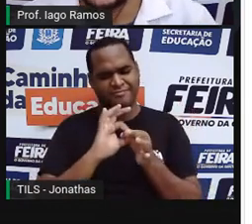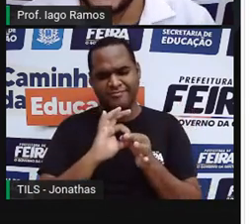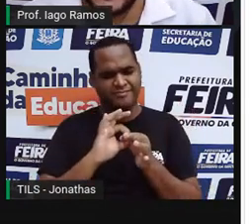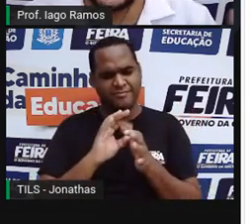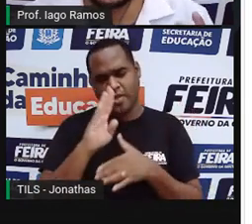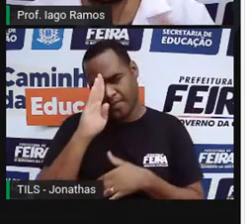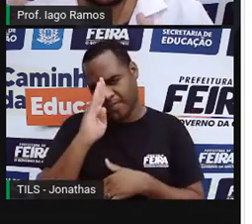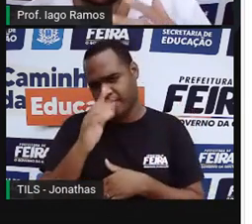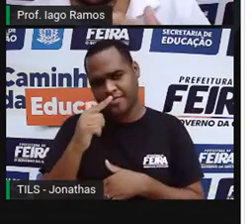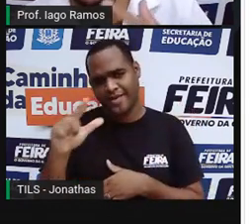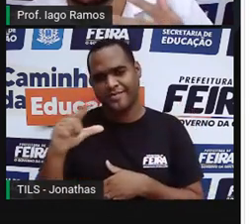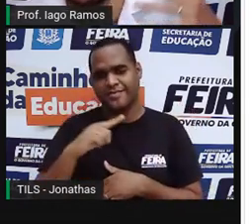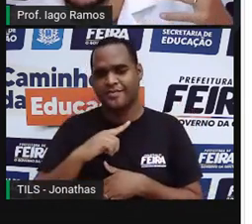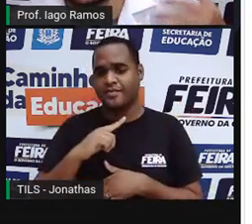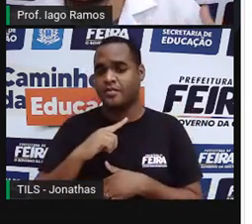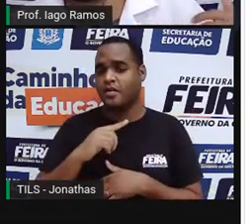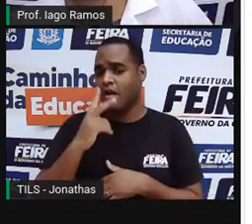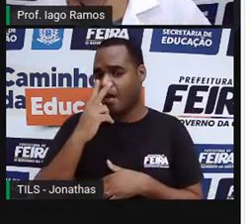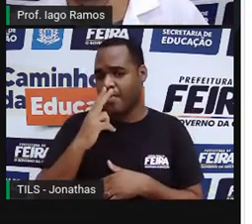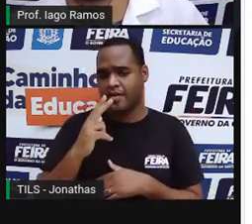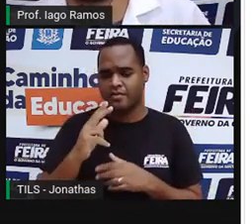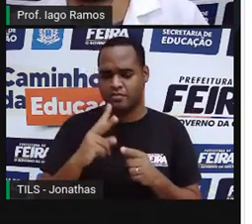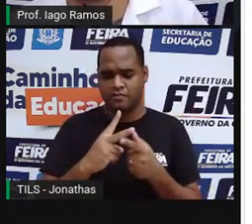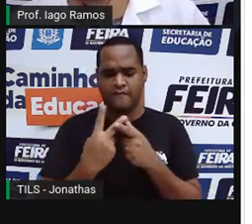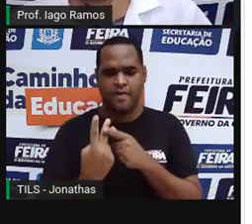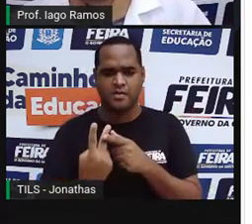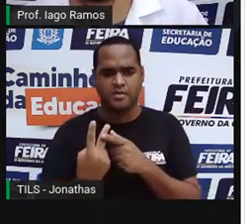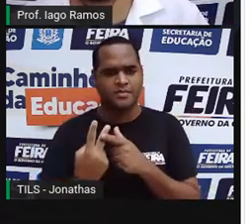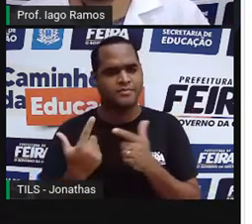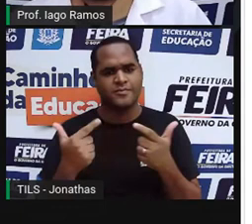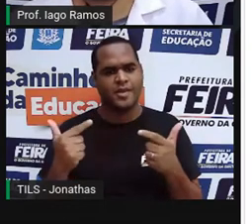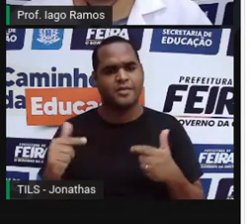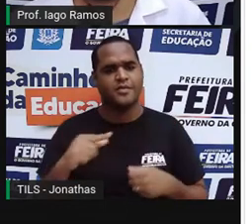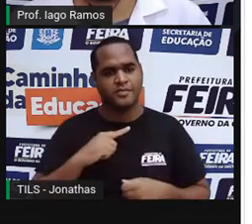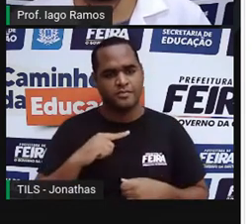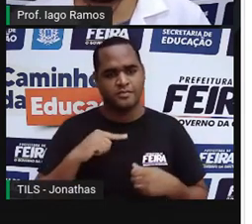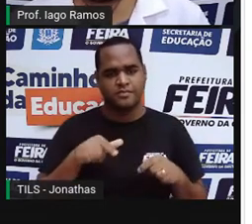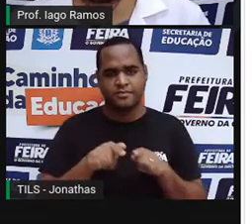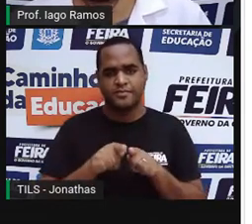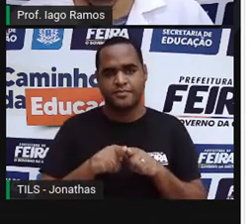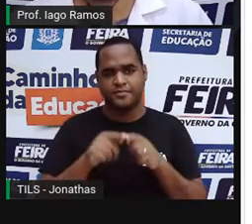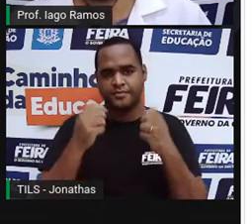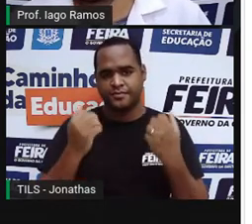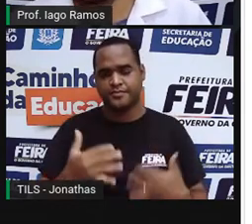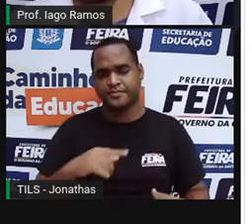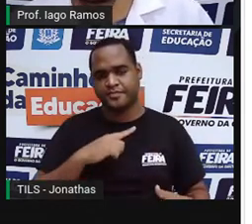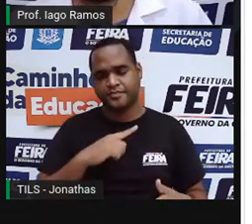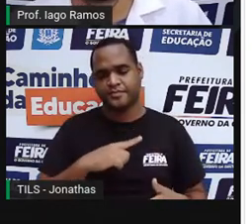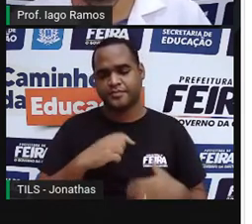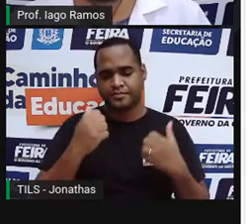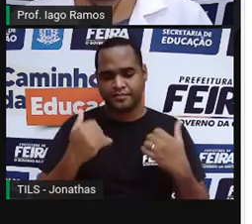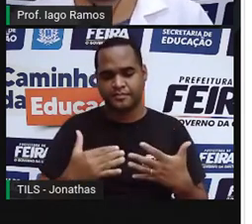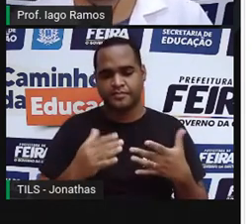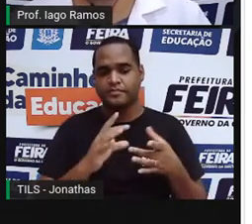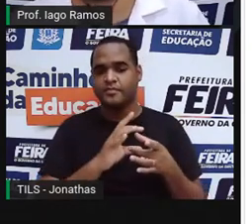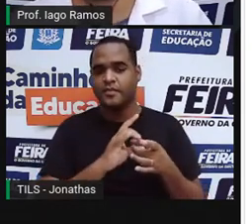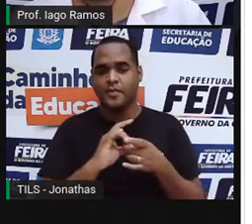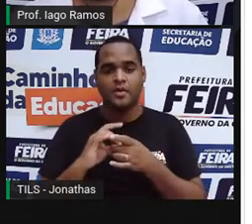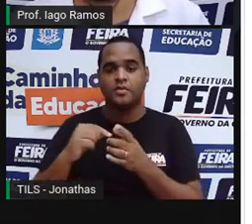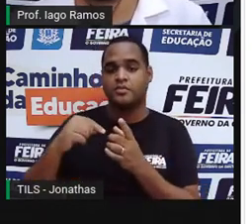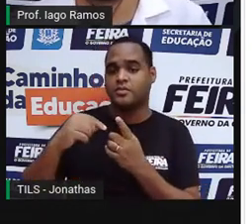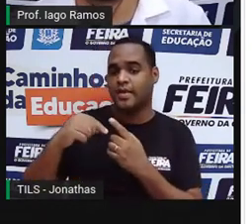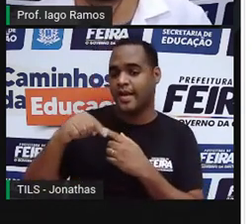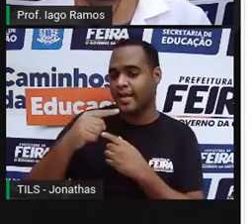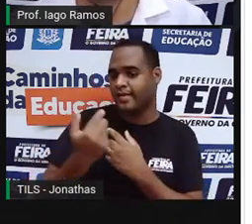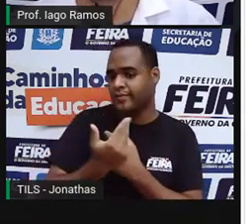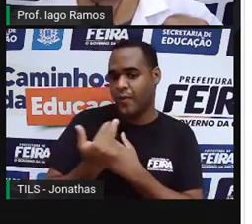direta e nem uma relação inversa. Então, as grandezas não são proporcionais. É o que